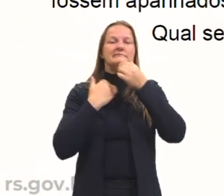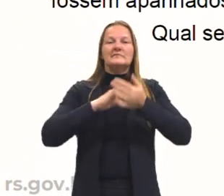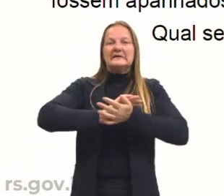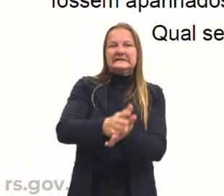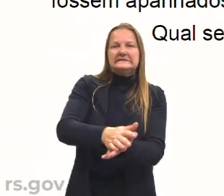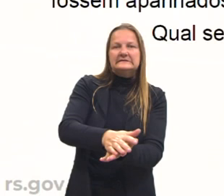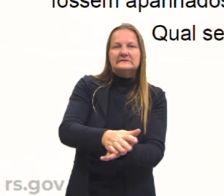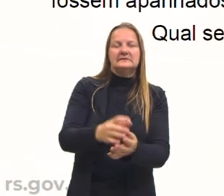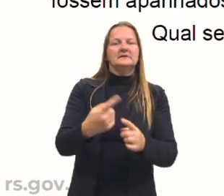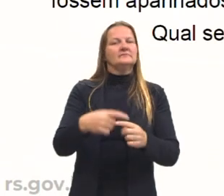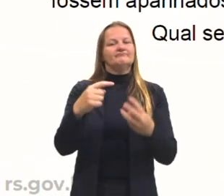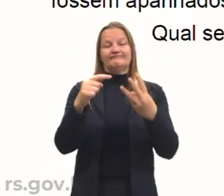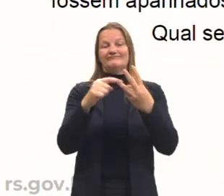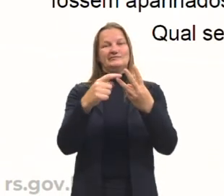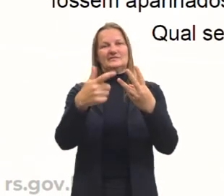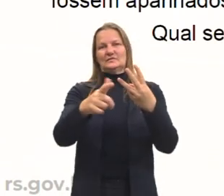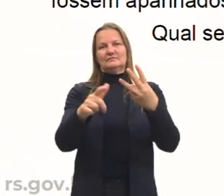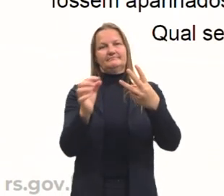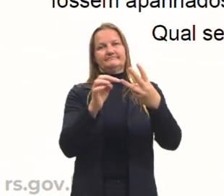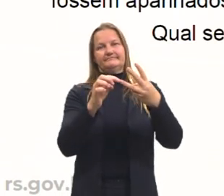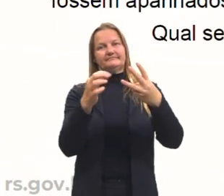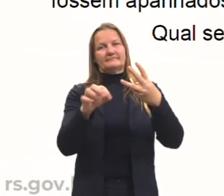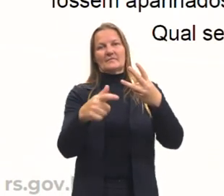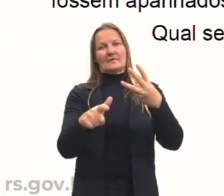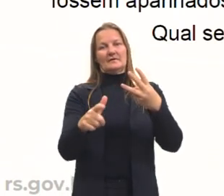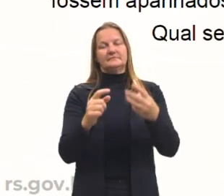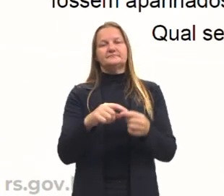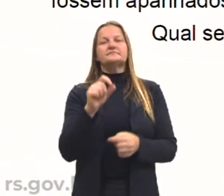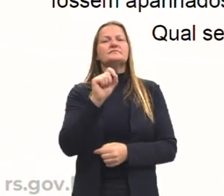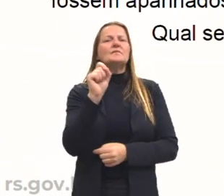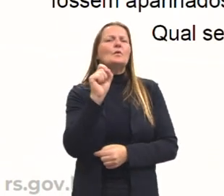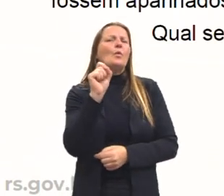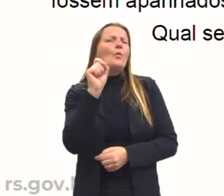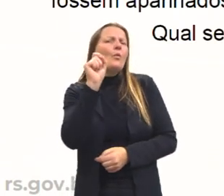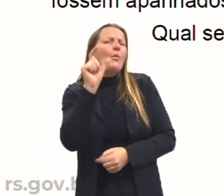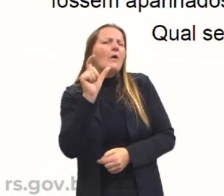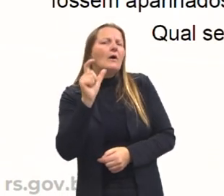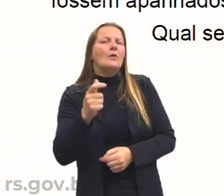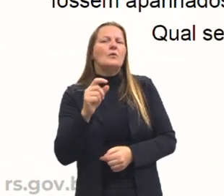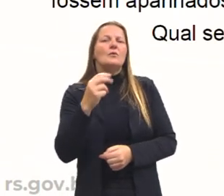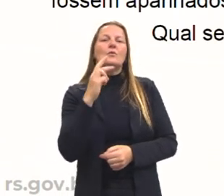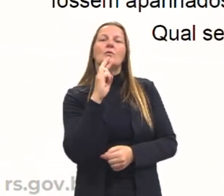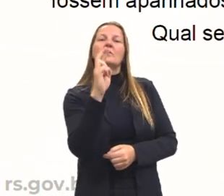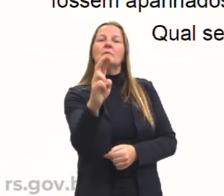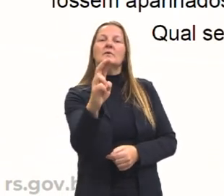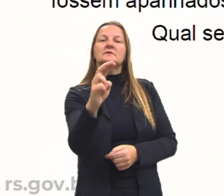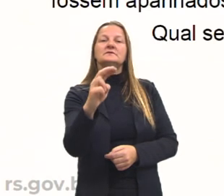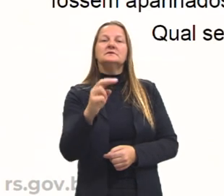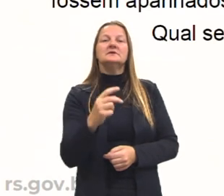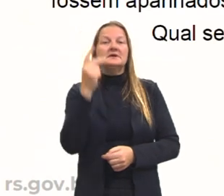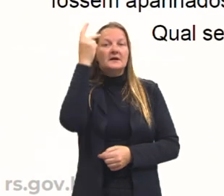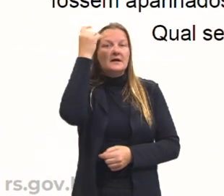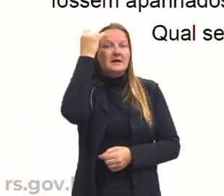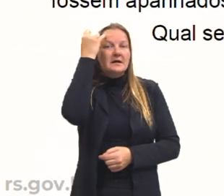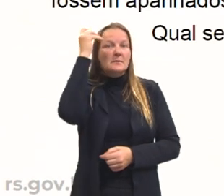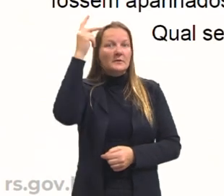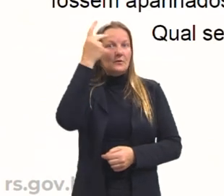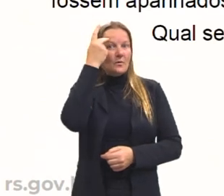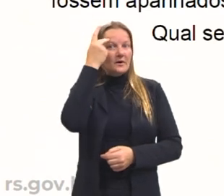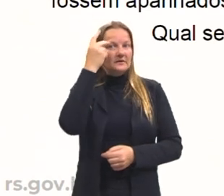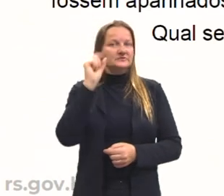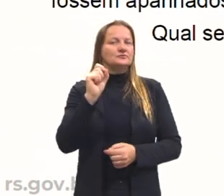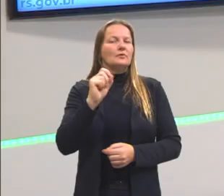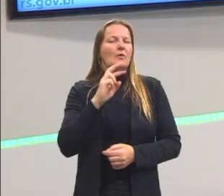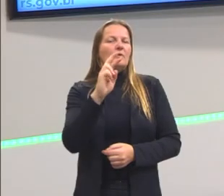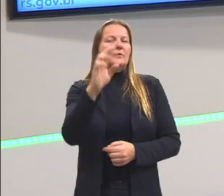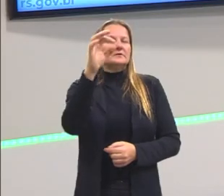terceira alternativa. Qual seria a resposta kantiana para tal problema? Então, ver durante a aula